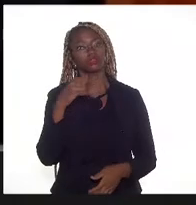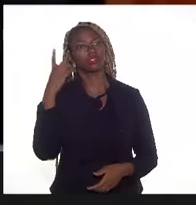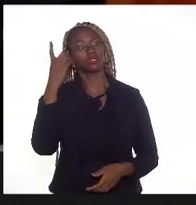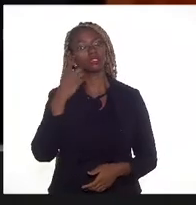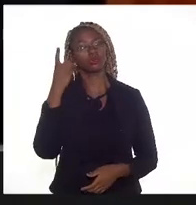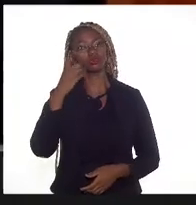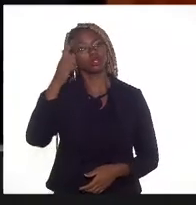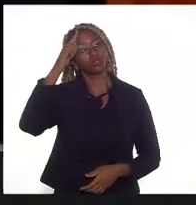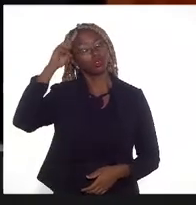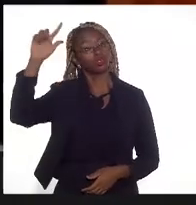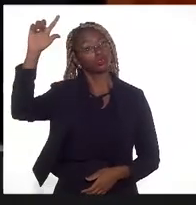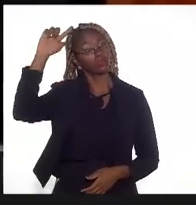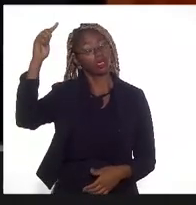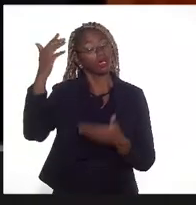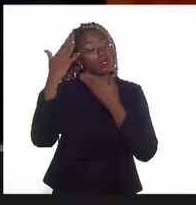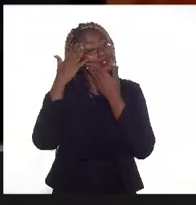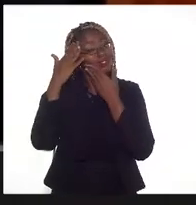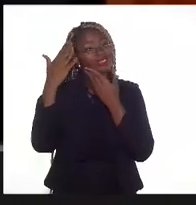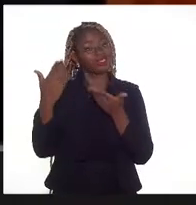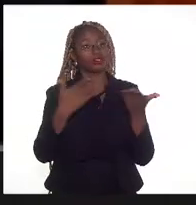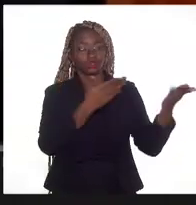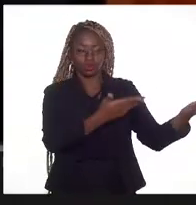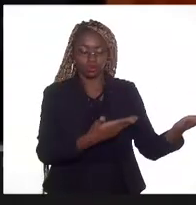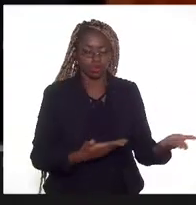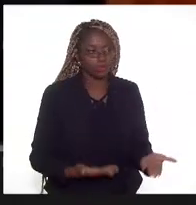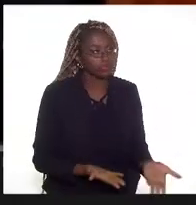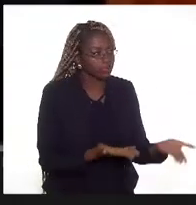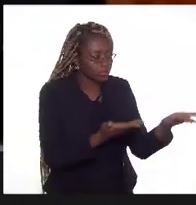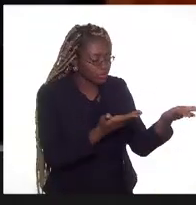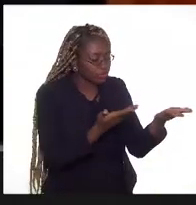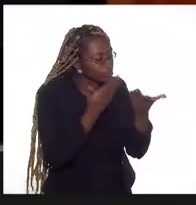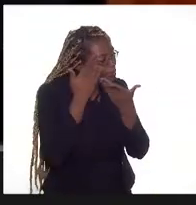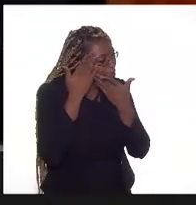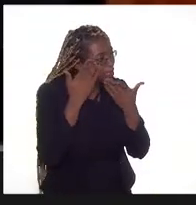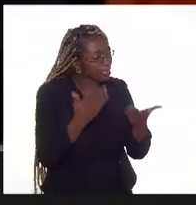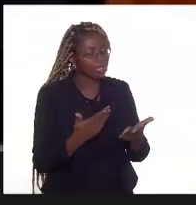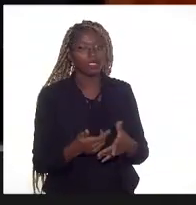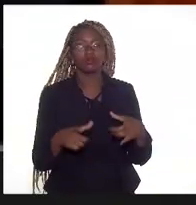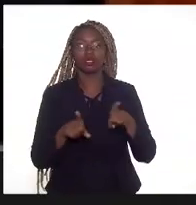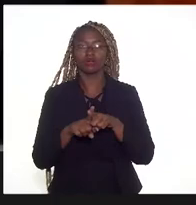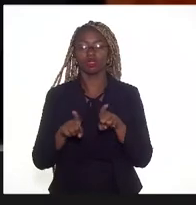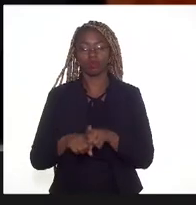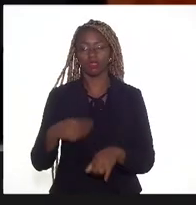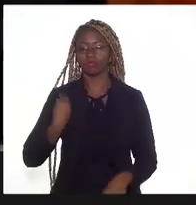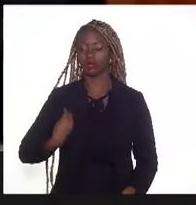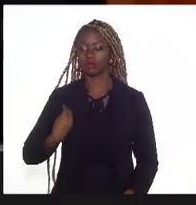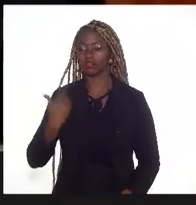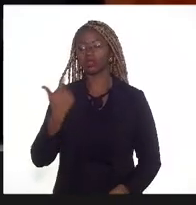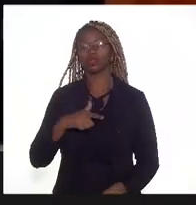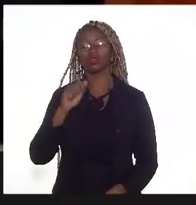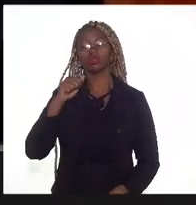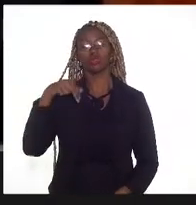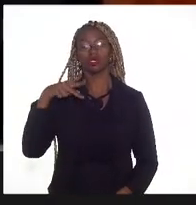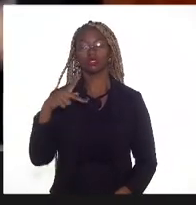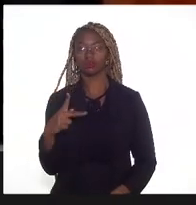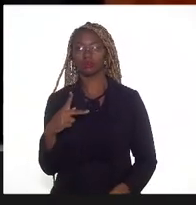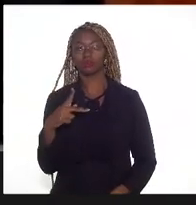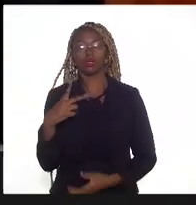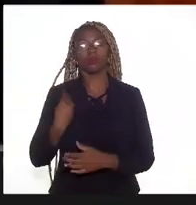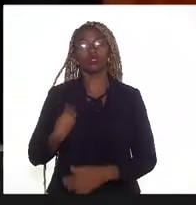Agradeço o convite à vossa excelência, mais uma participação da ANP nessa CPI.